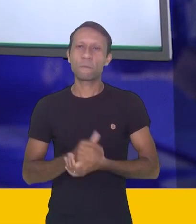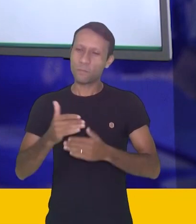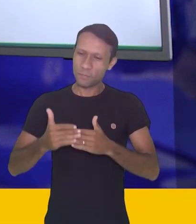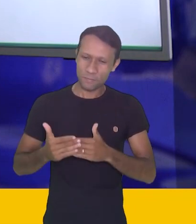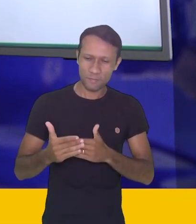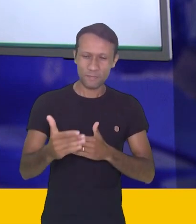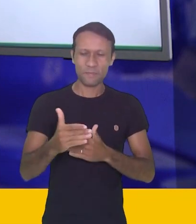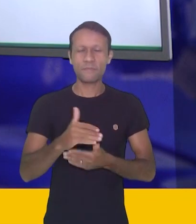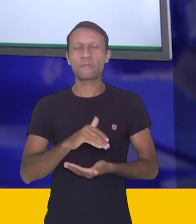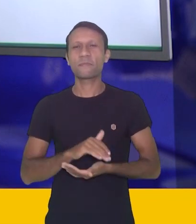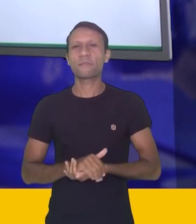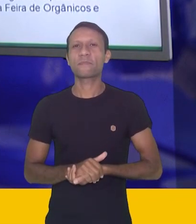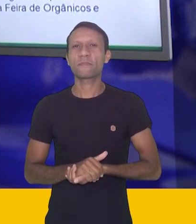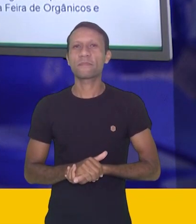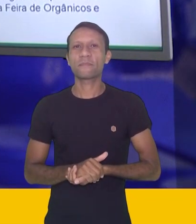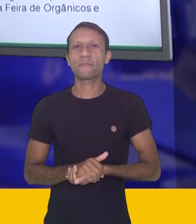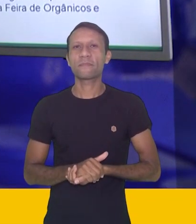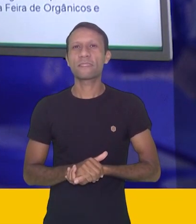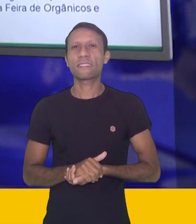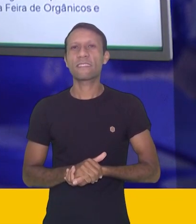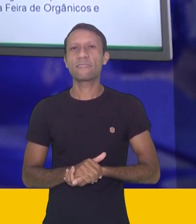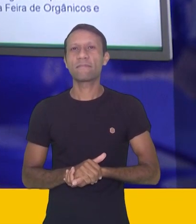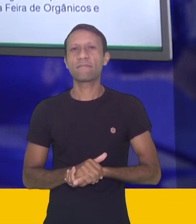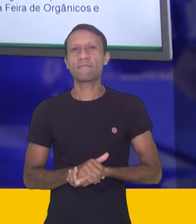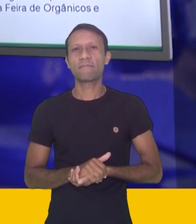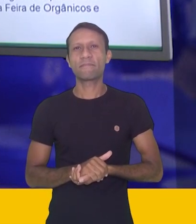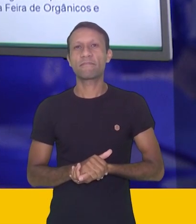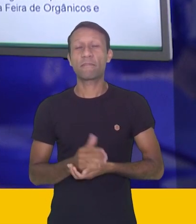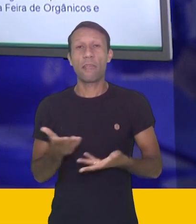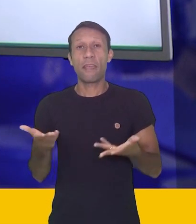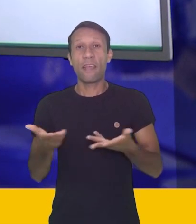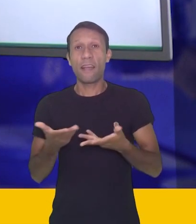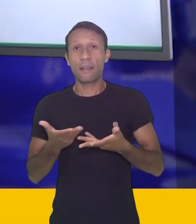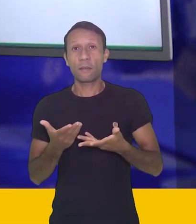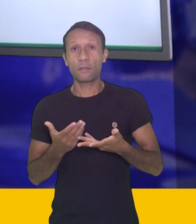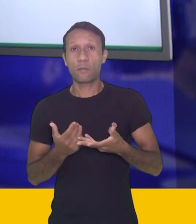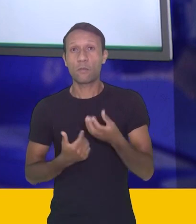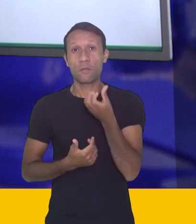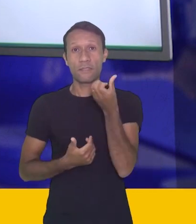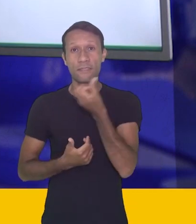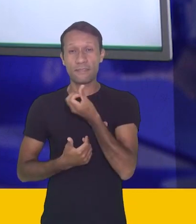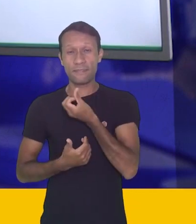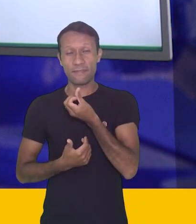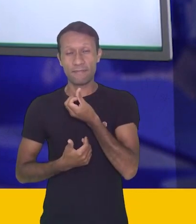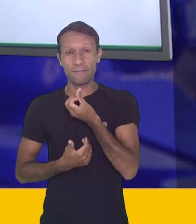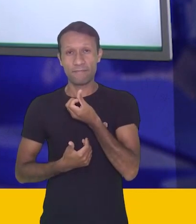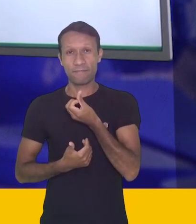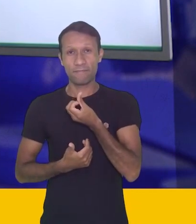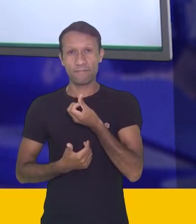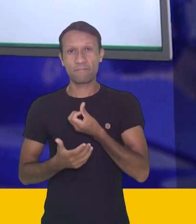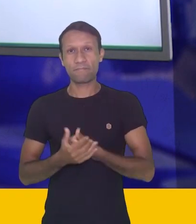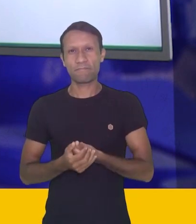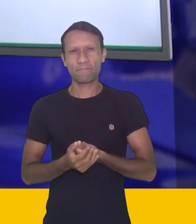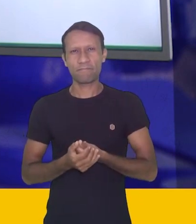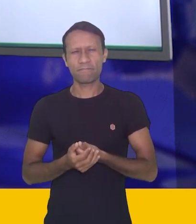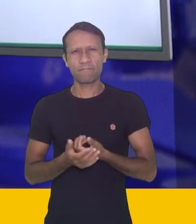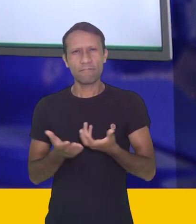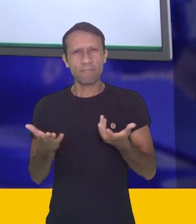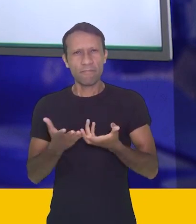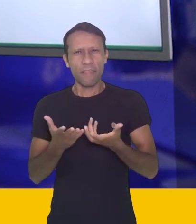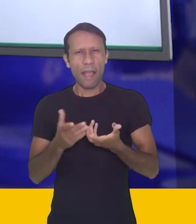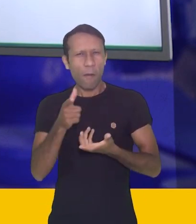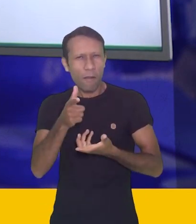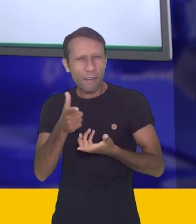adiante agora, tá? Para o nosso, agora o nosso sexto passo, tá? Vamos soltar a